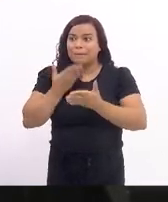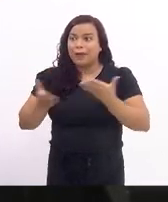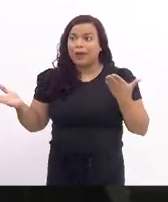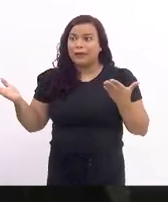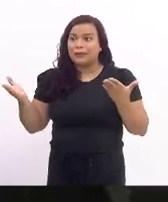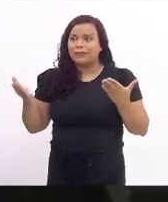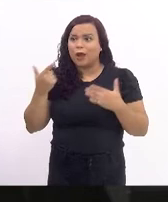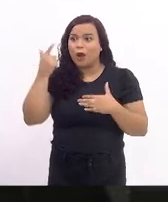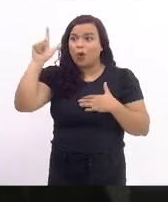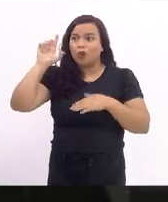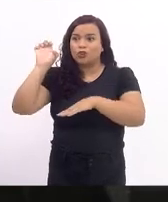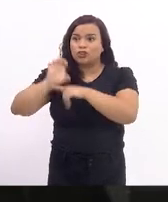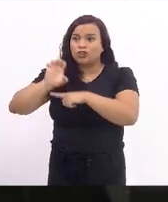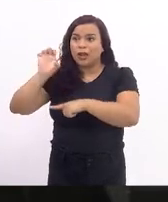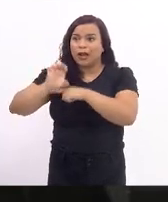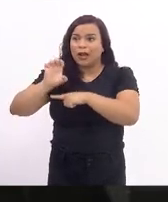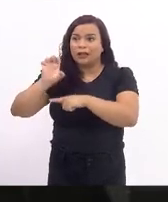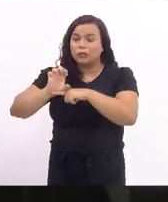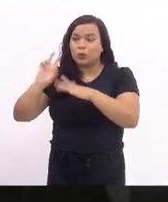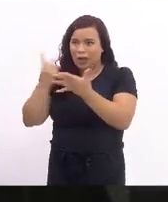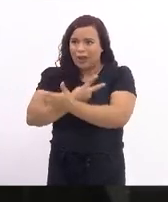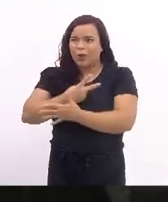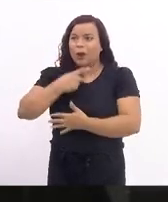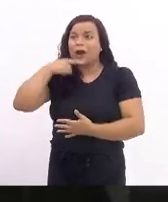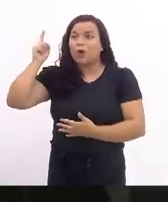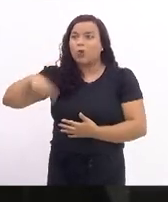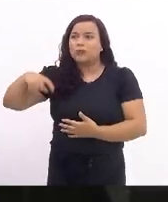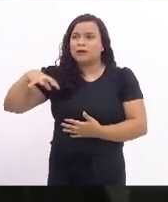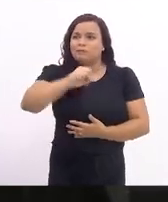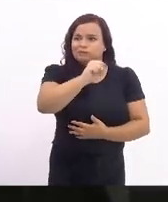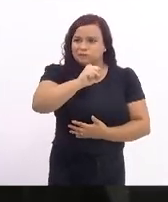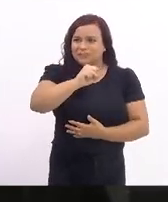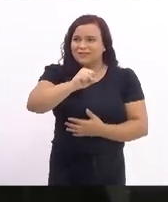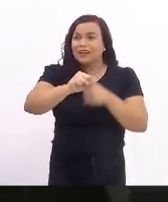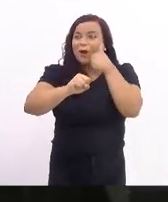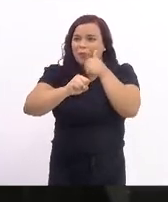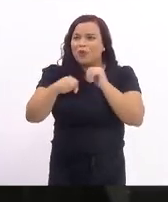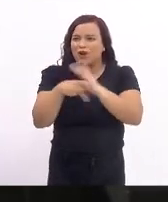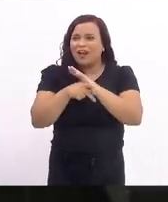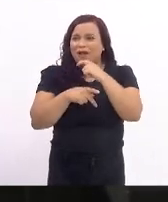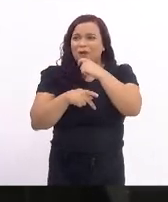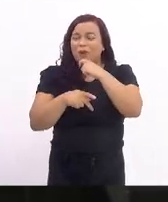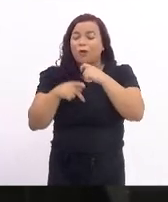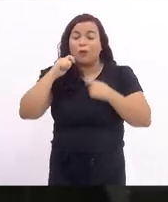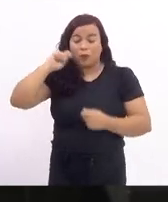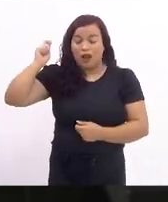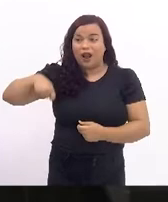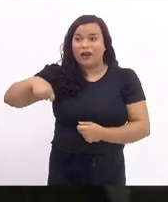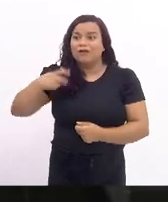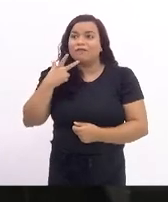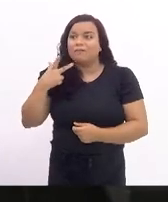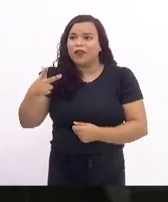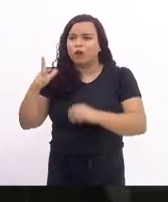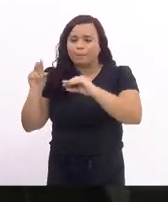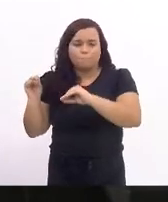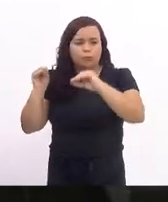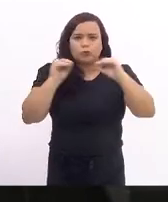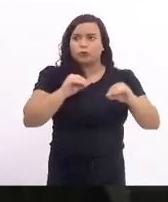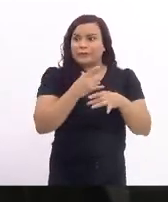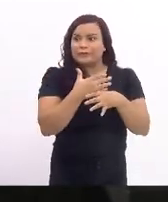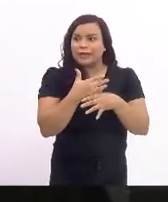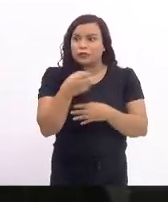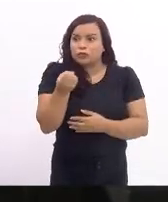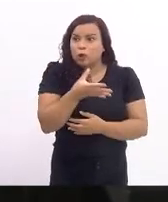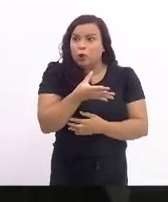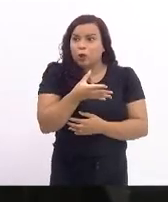um outro estado que foi tomado pela Rússia para a nova cidade que ela foi. E agora foi desalojada e